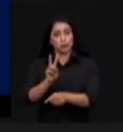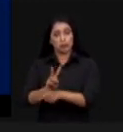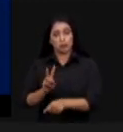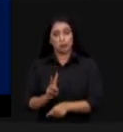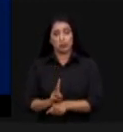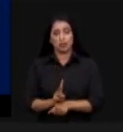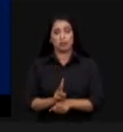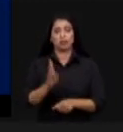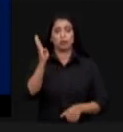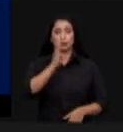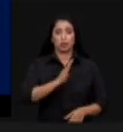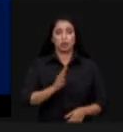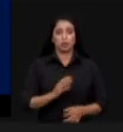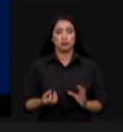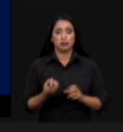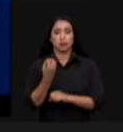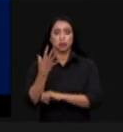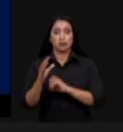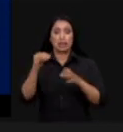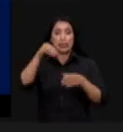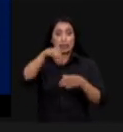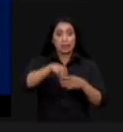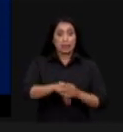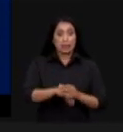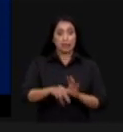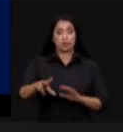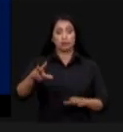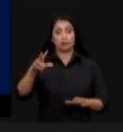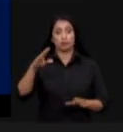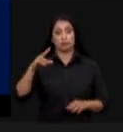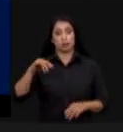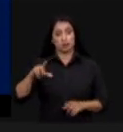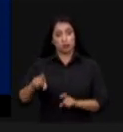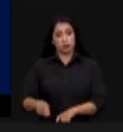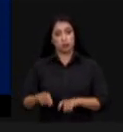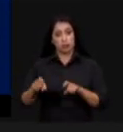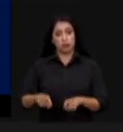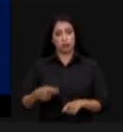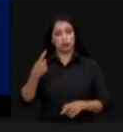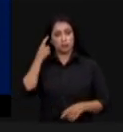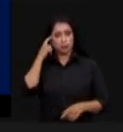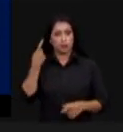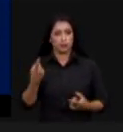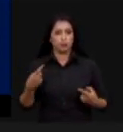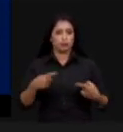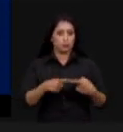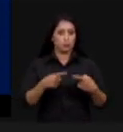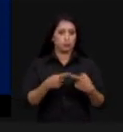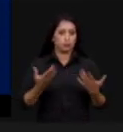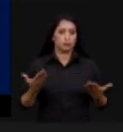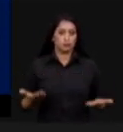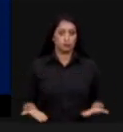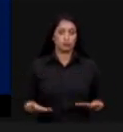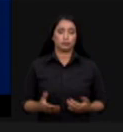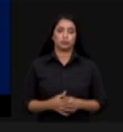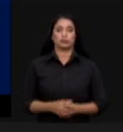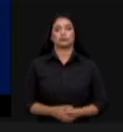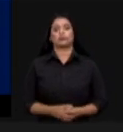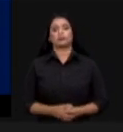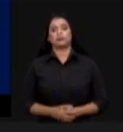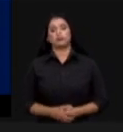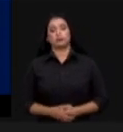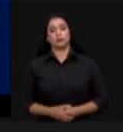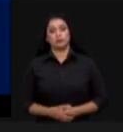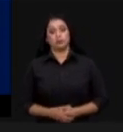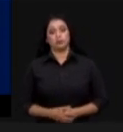a humanidade dentro das suas propriedades. Eu acredito que todos concordem com essa questão. E, embora ainda